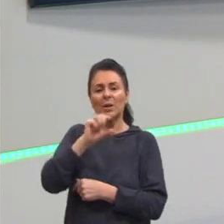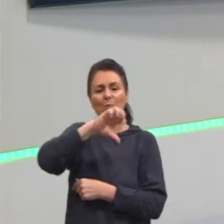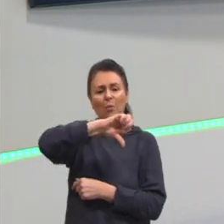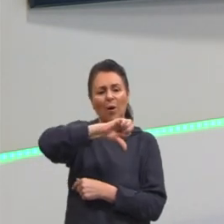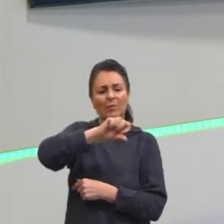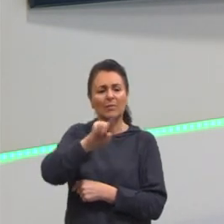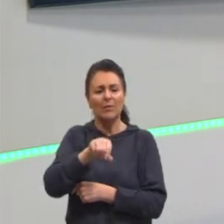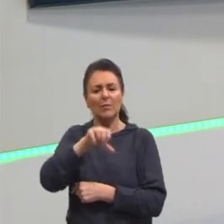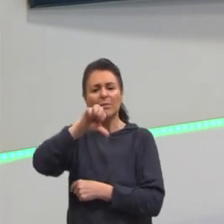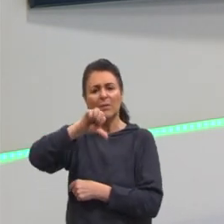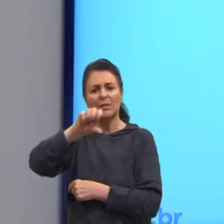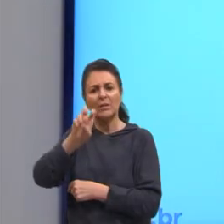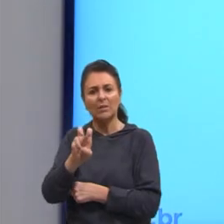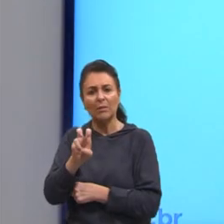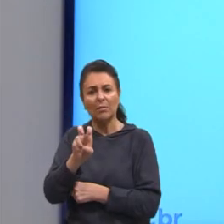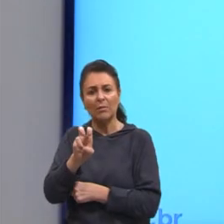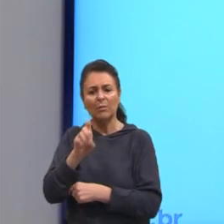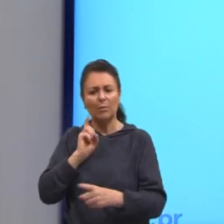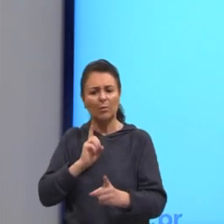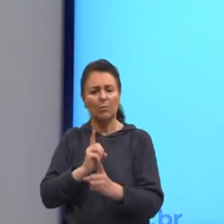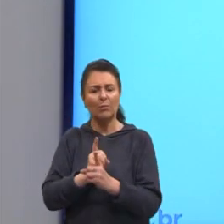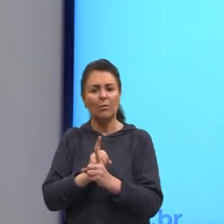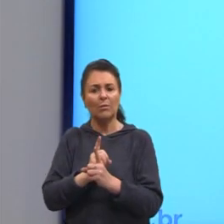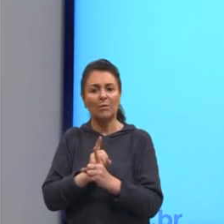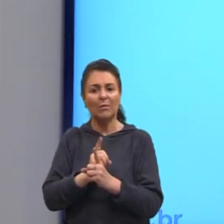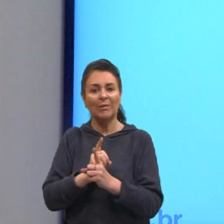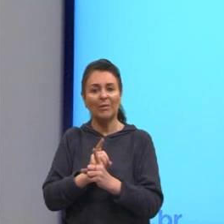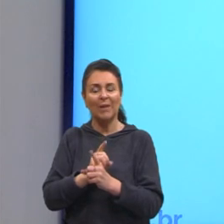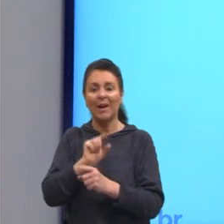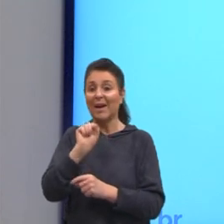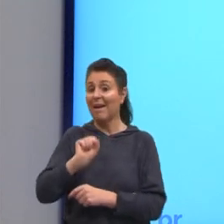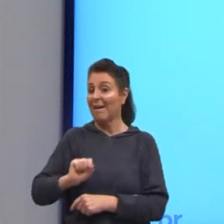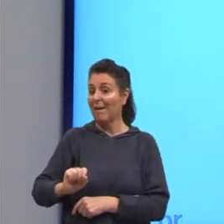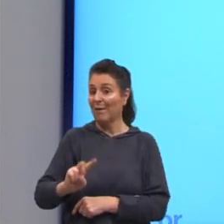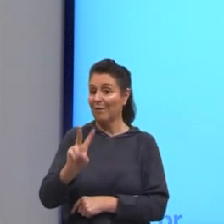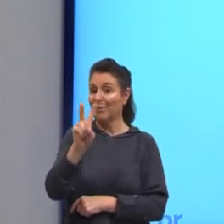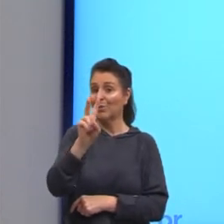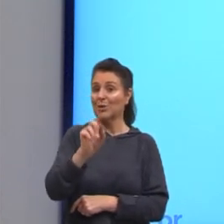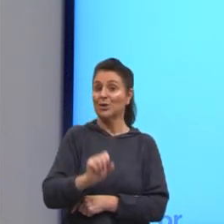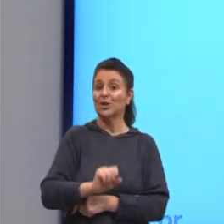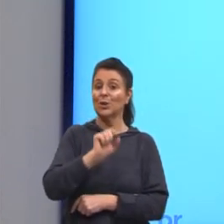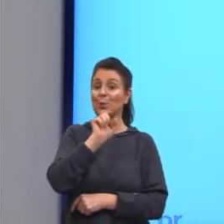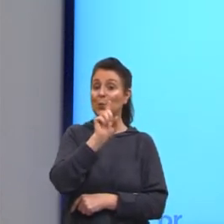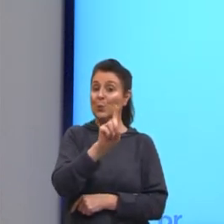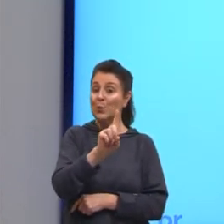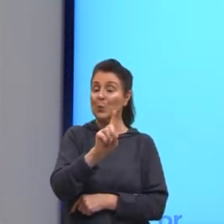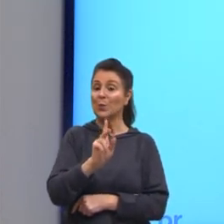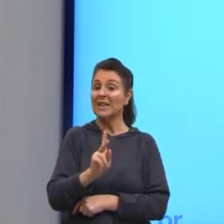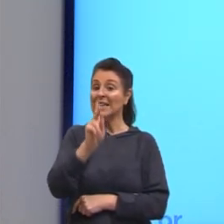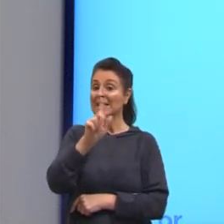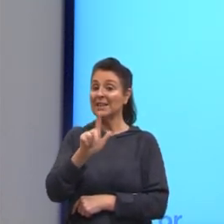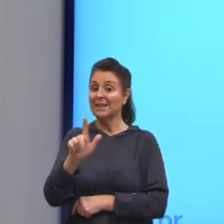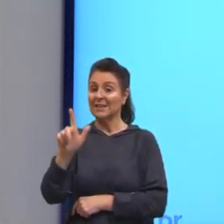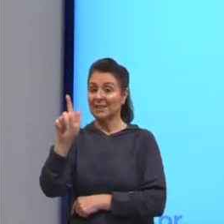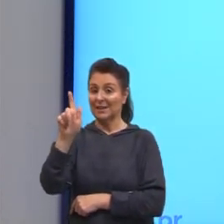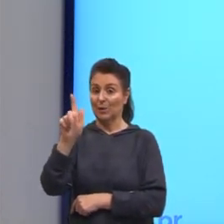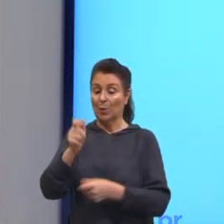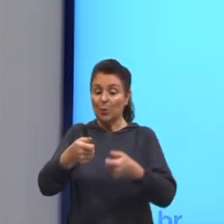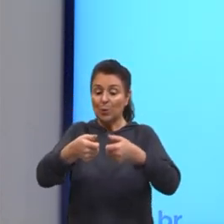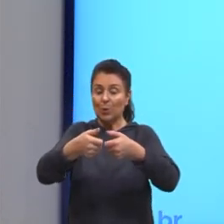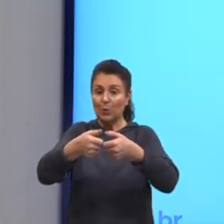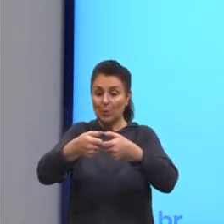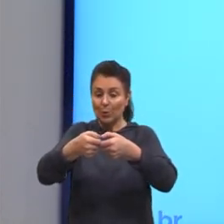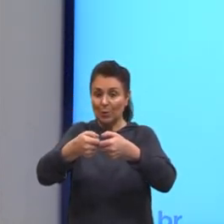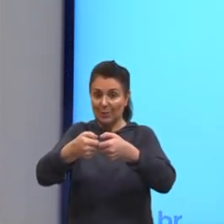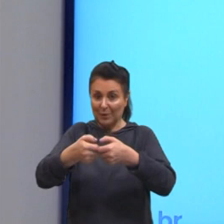,95 que nós chegamos? Esse seria o valor de um quilograma inteiro do amendoim,